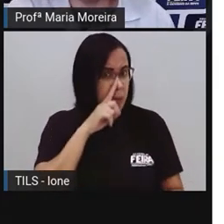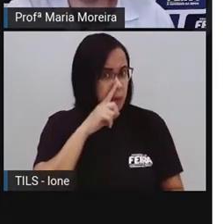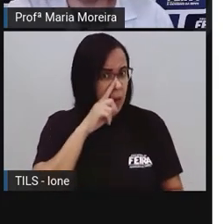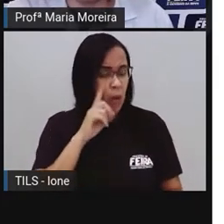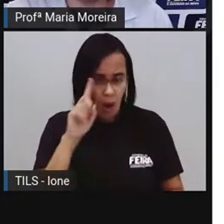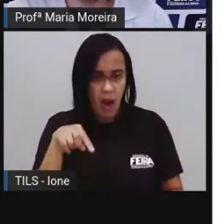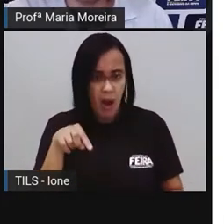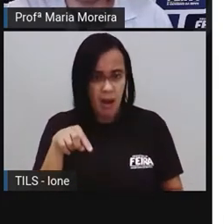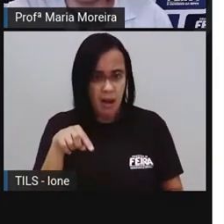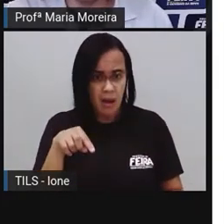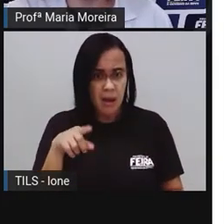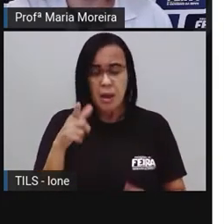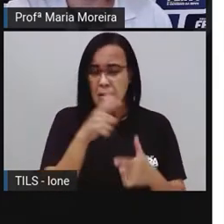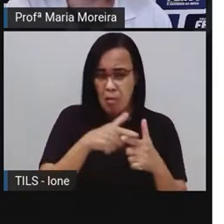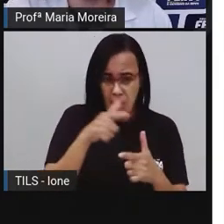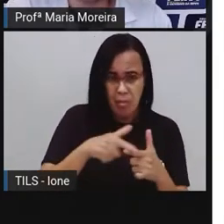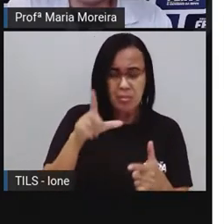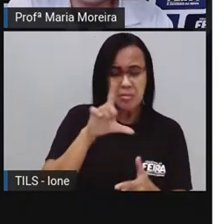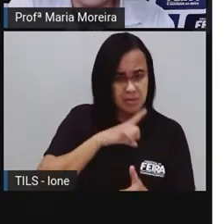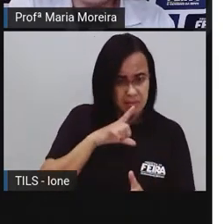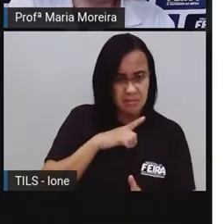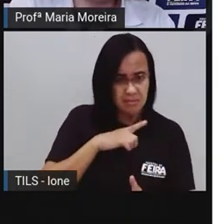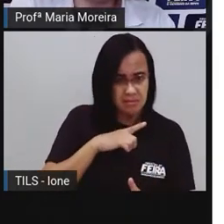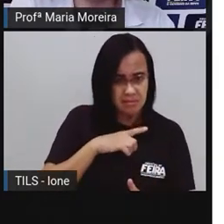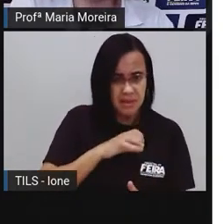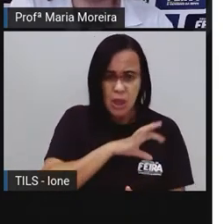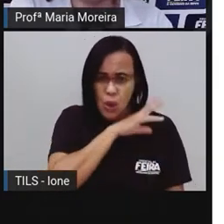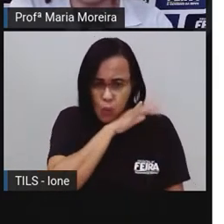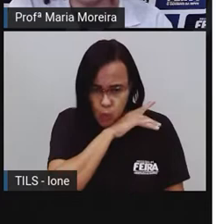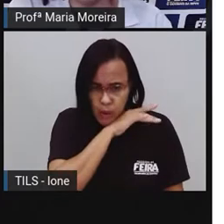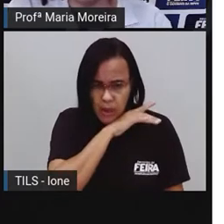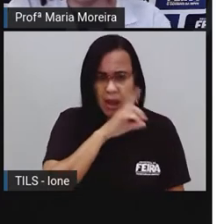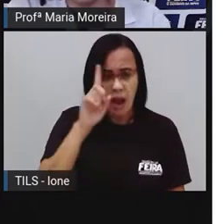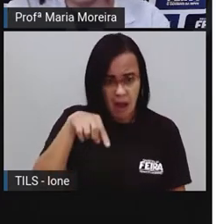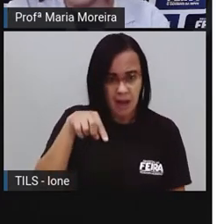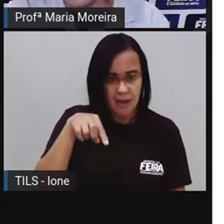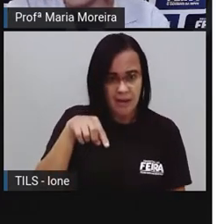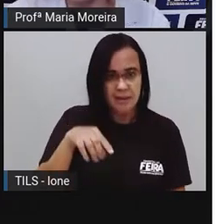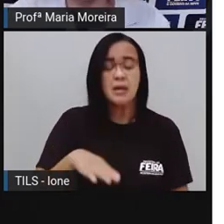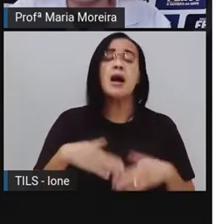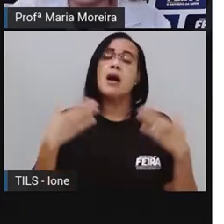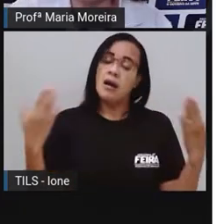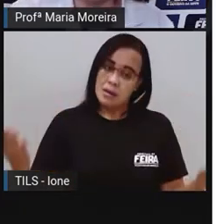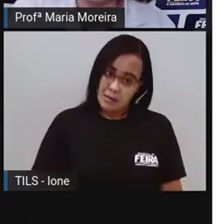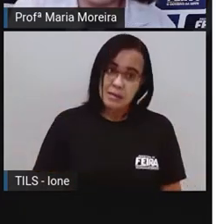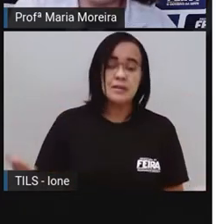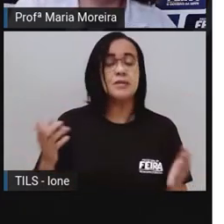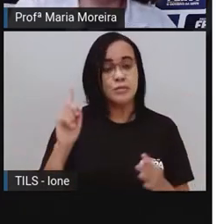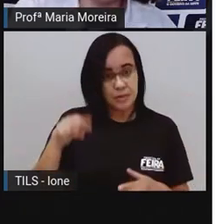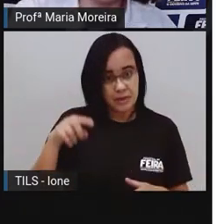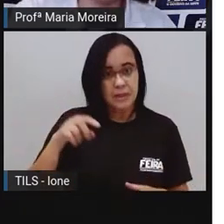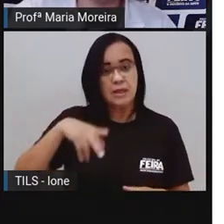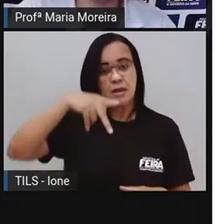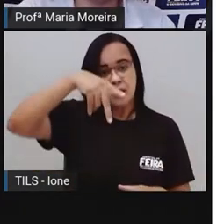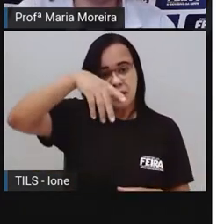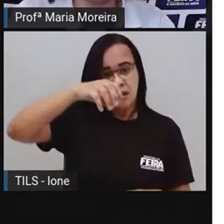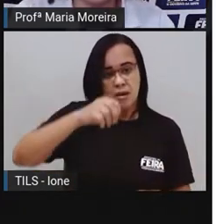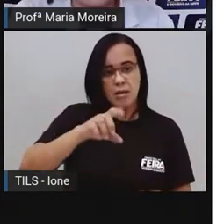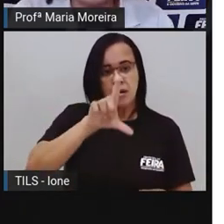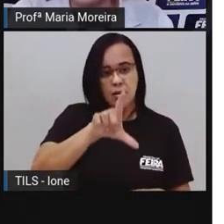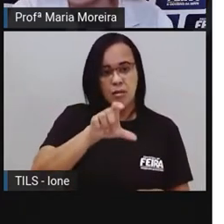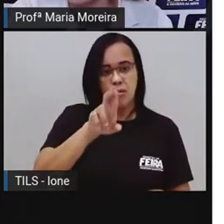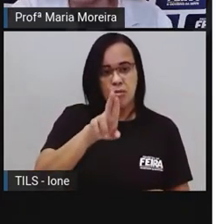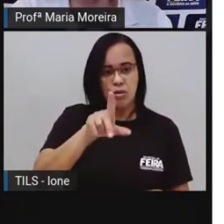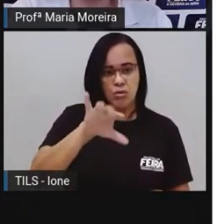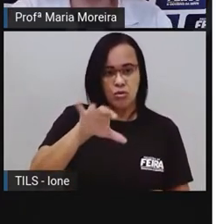será que causa de fato mal-estar? Pois é, a poluição sonora, né, ela também é uma poluição que